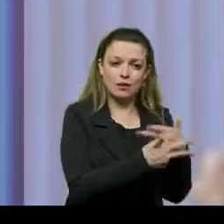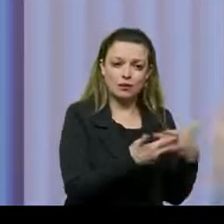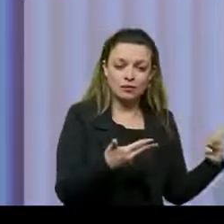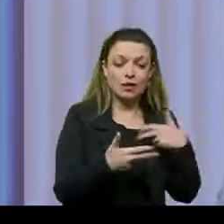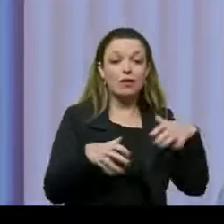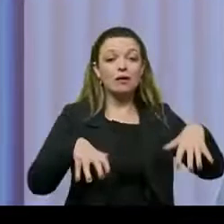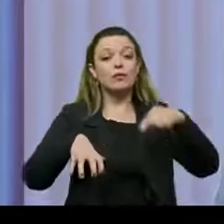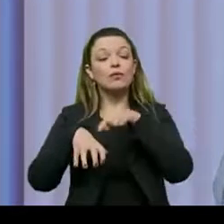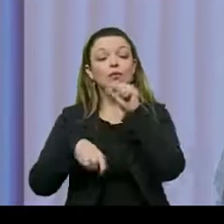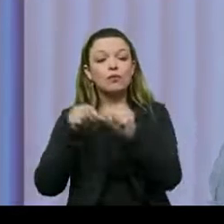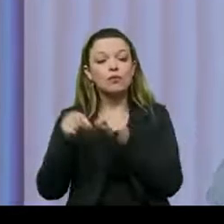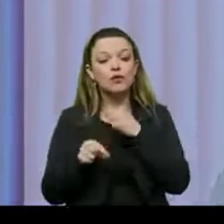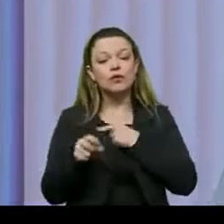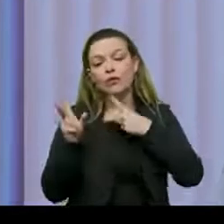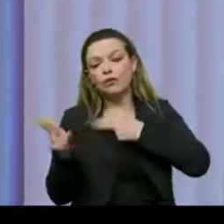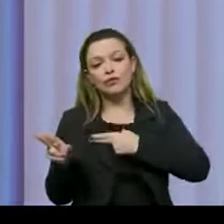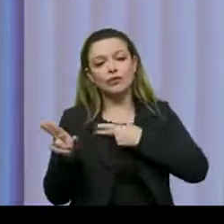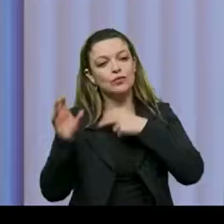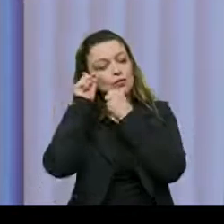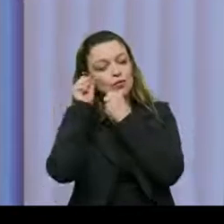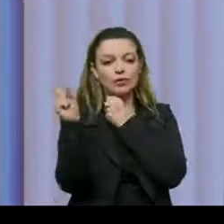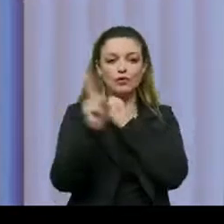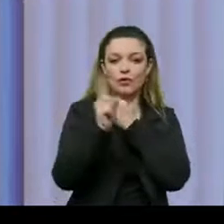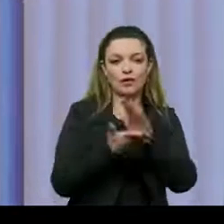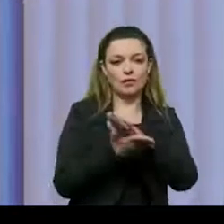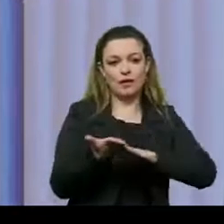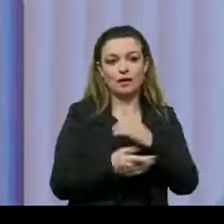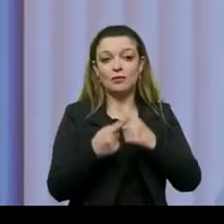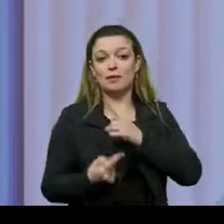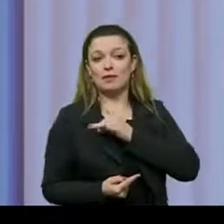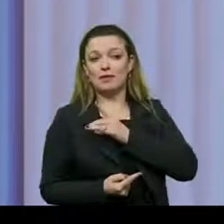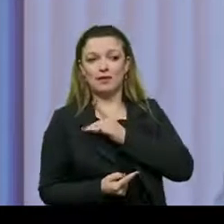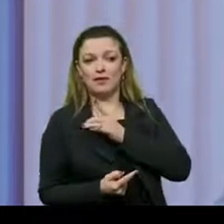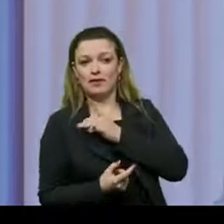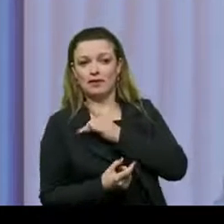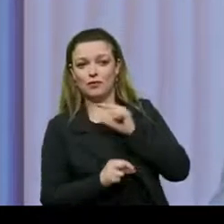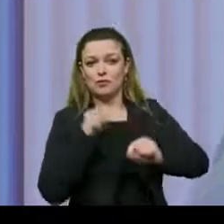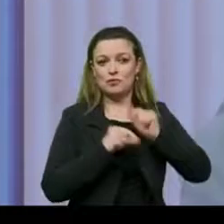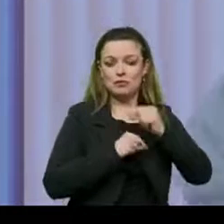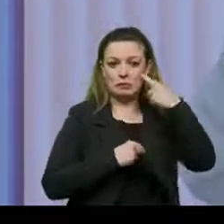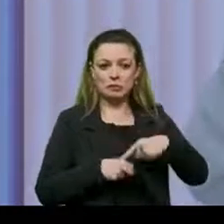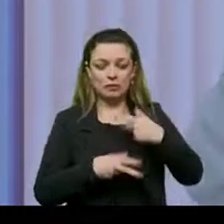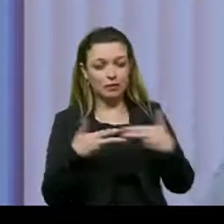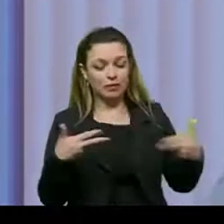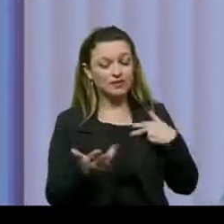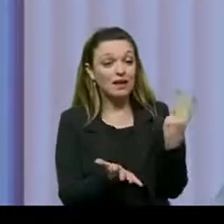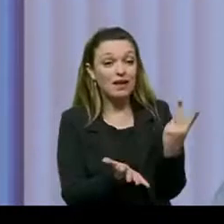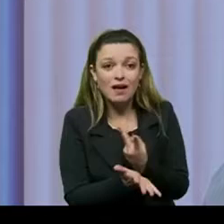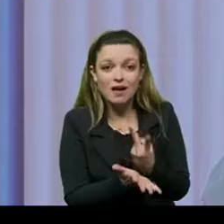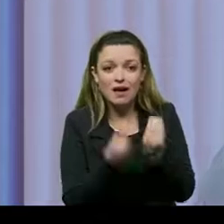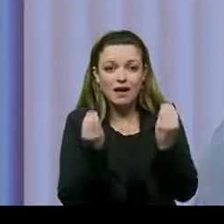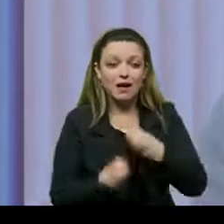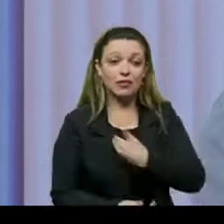dormem, que são poucos, que acumulam dinheiro, que não dormem porque têm medo dos que não comem. Isso está errado. O governo do rato deu errado.